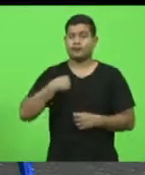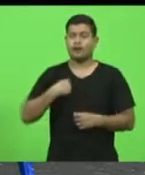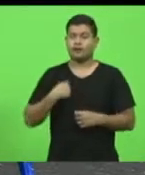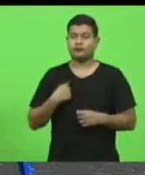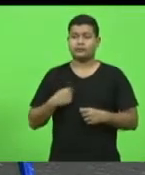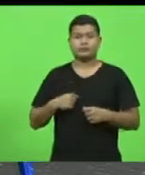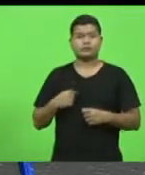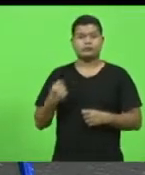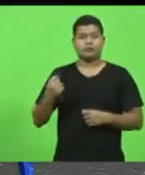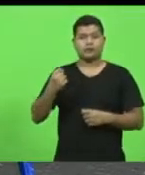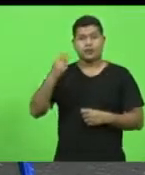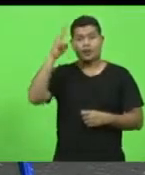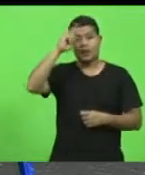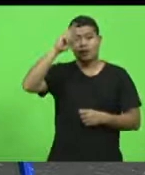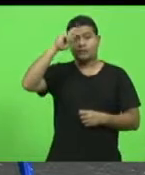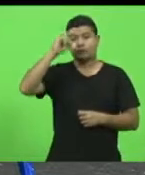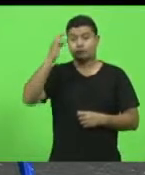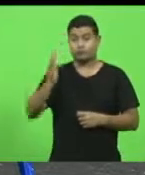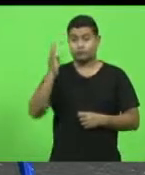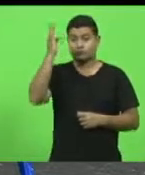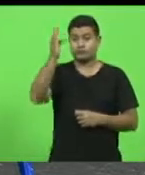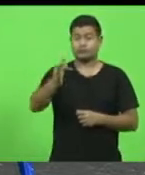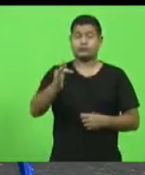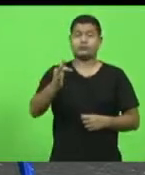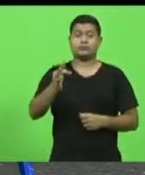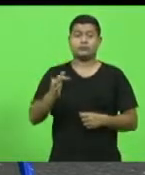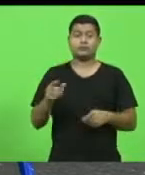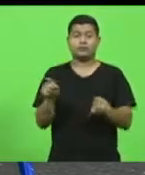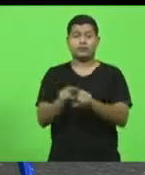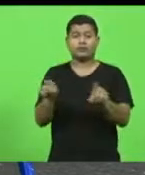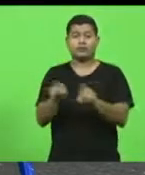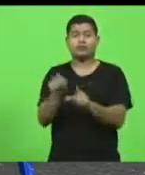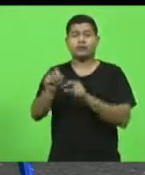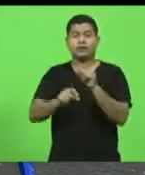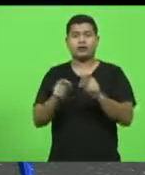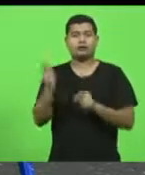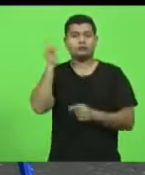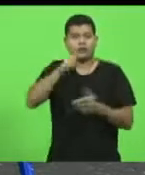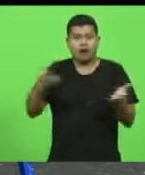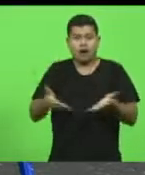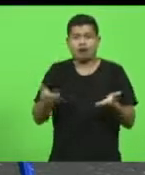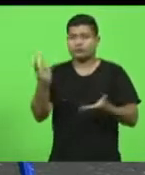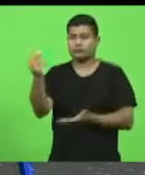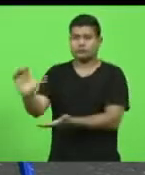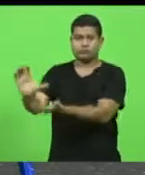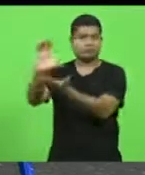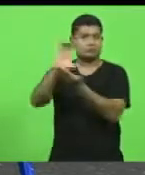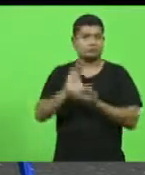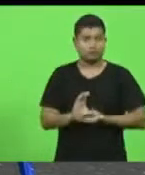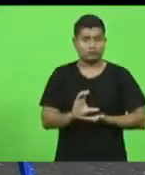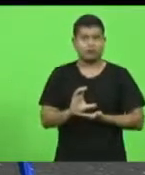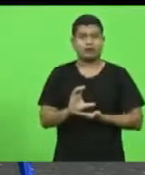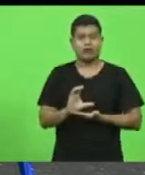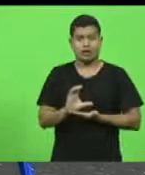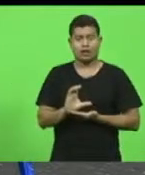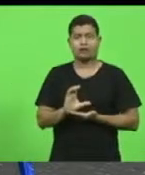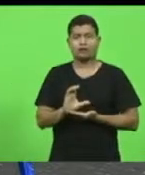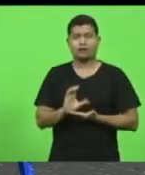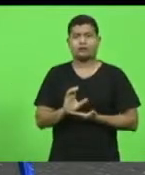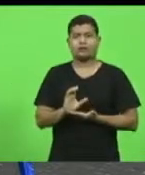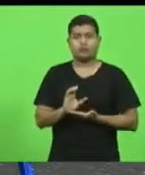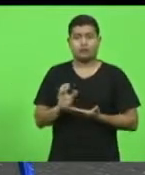e sejamos contemplados de forma estratégica